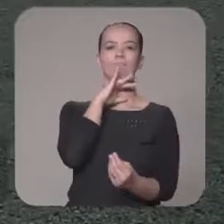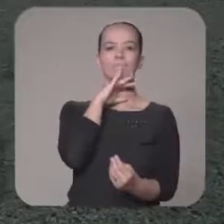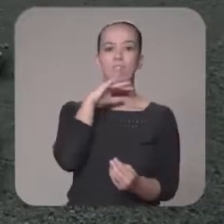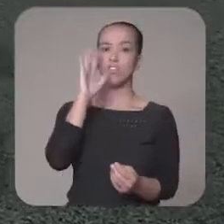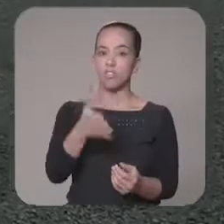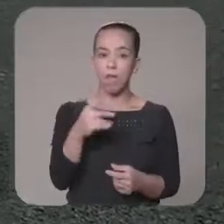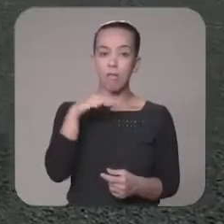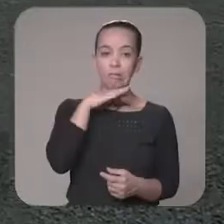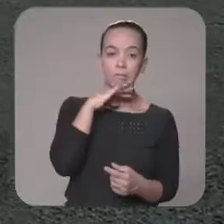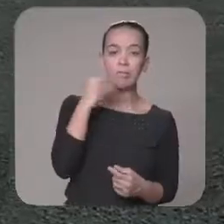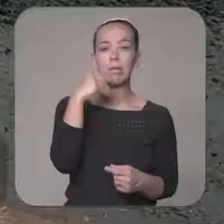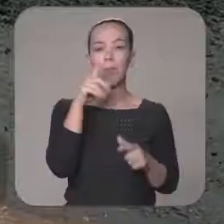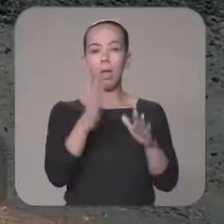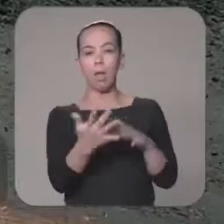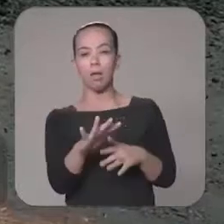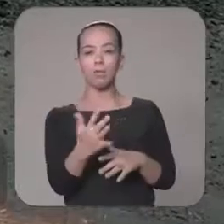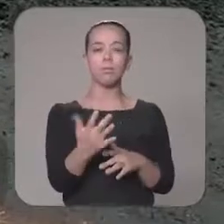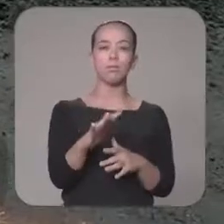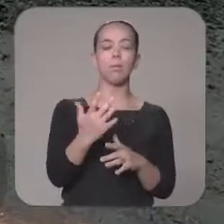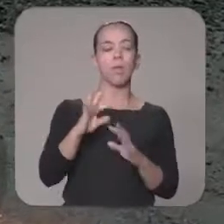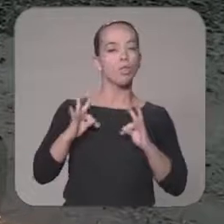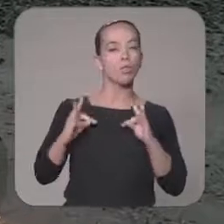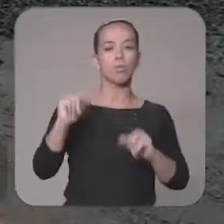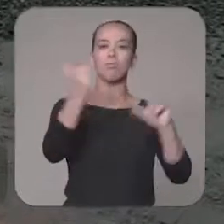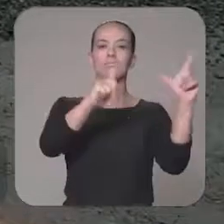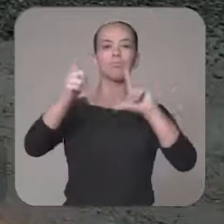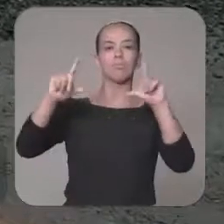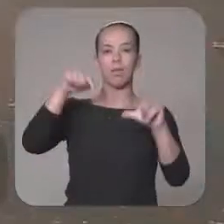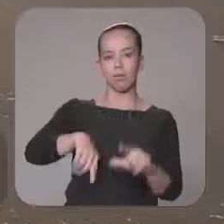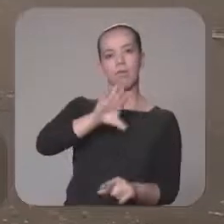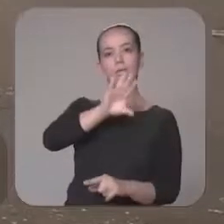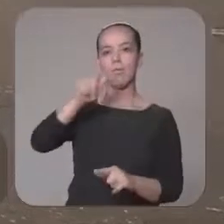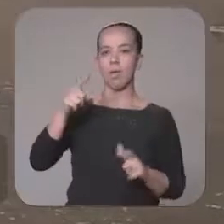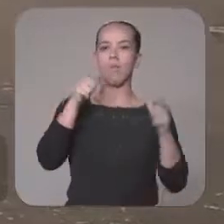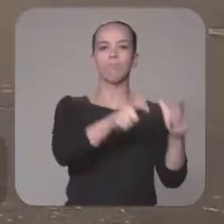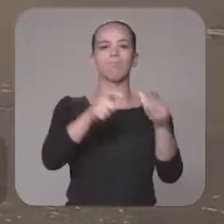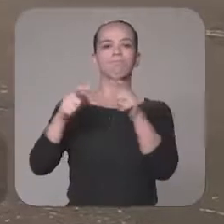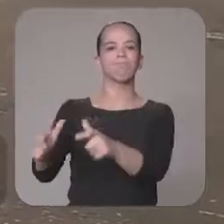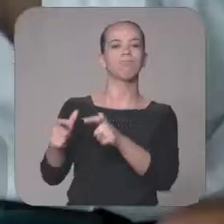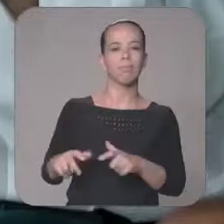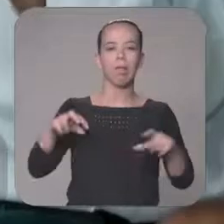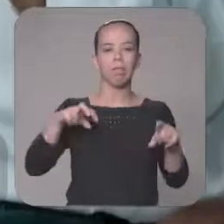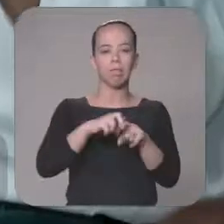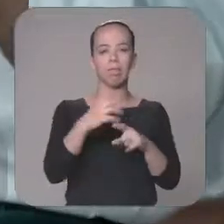cidade, que já é frágil. Todas as redes de televisão. Campo Grande é a capital do buraco.